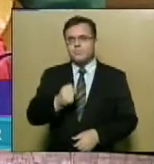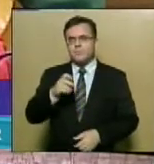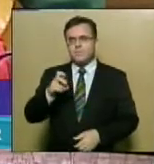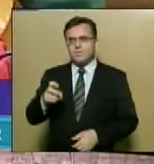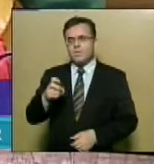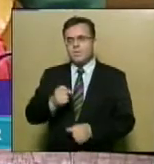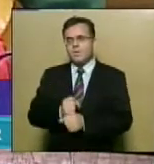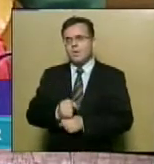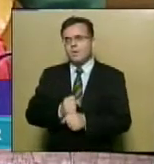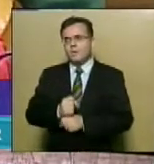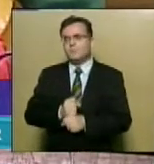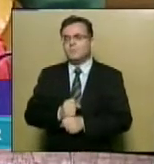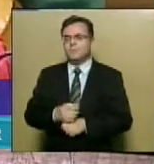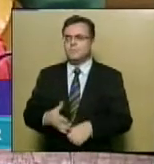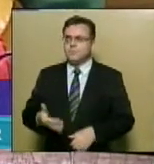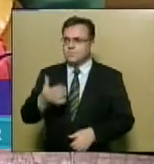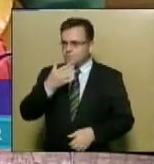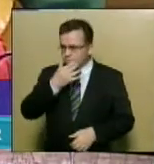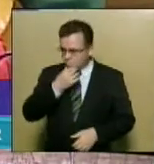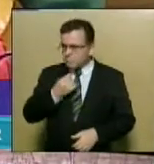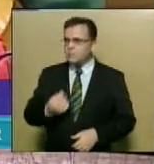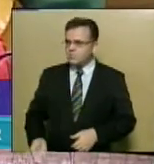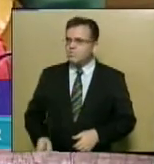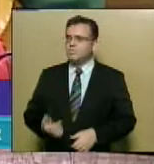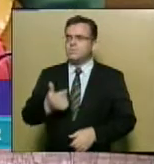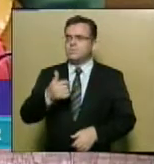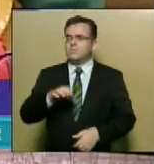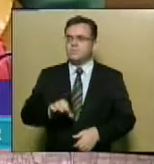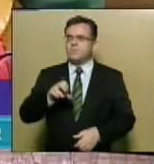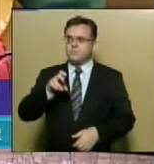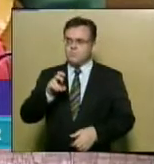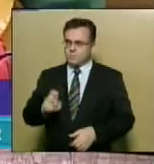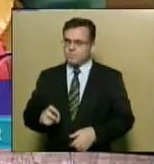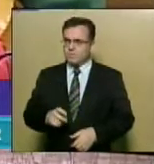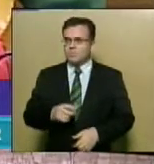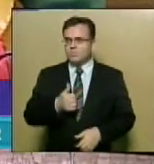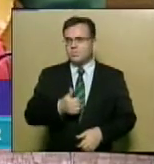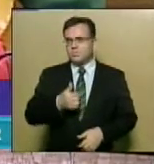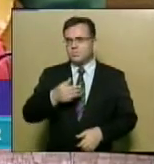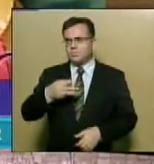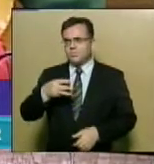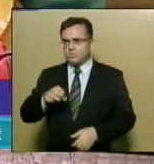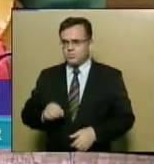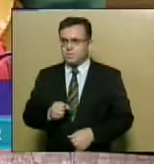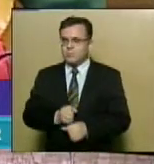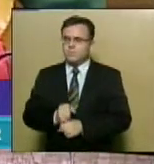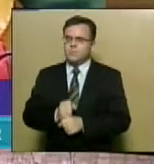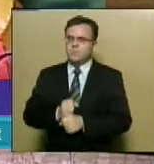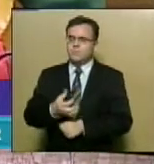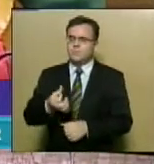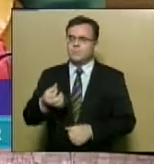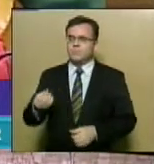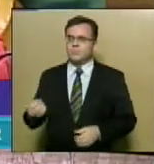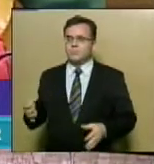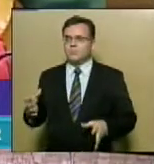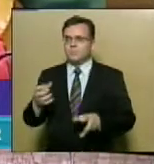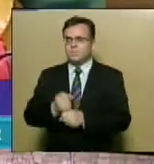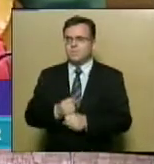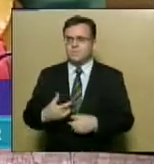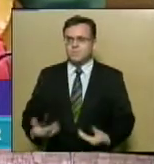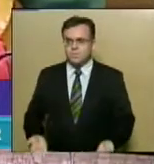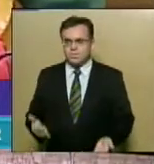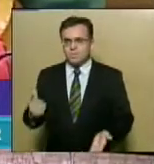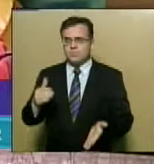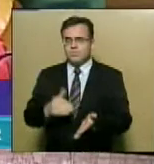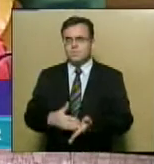anos. O trabalhador masculino formaria 95 anos no total, sendo 30 anos de contribuição, 60 de idade. E a PEC